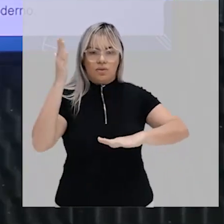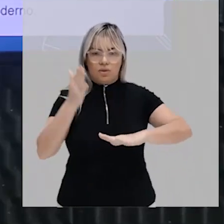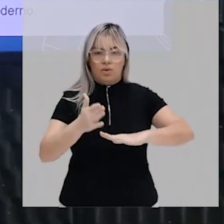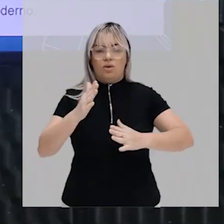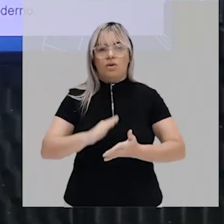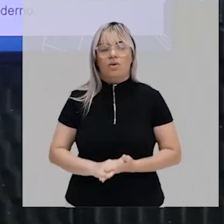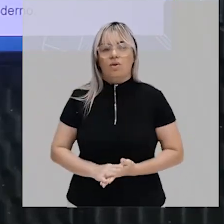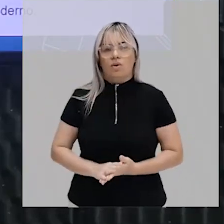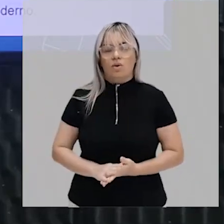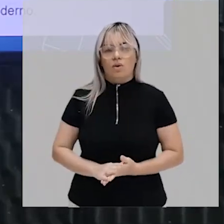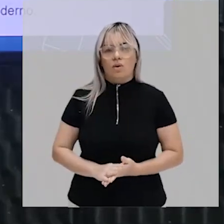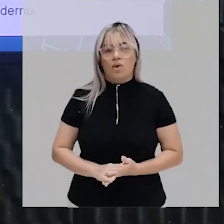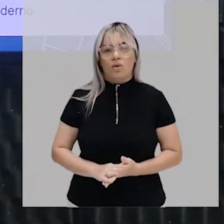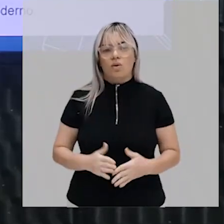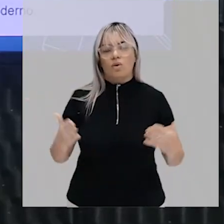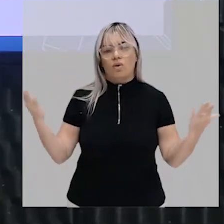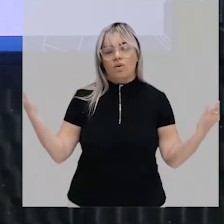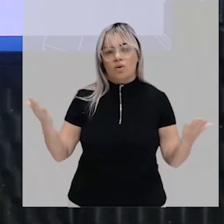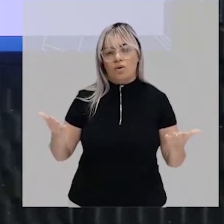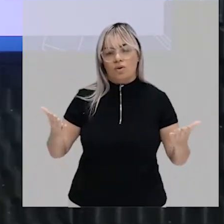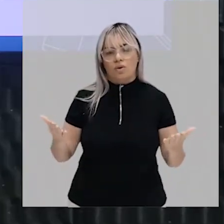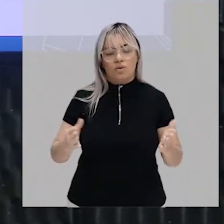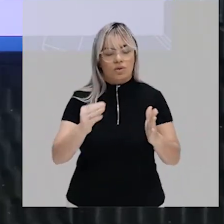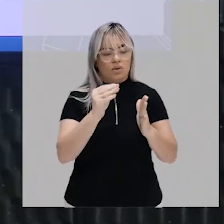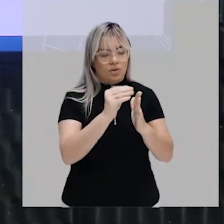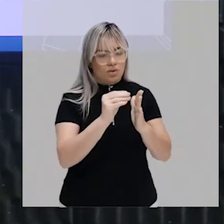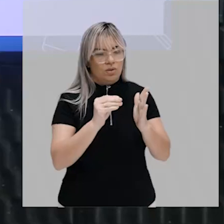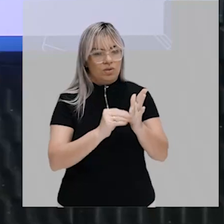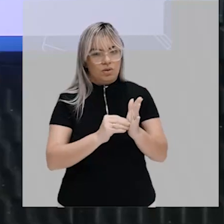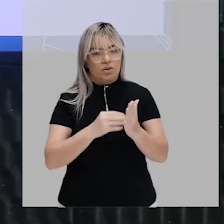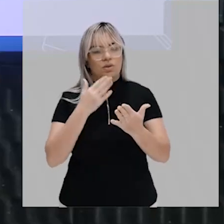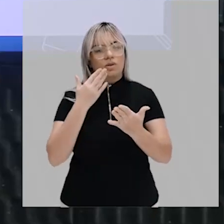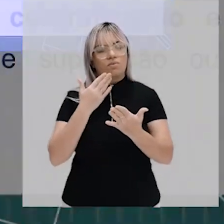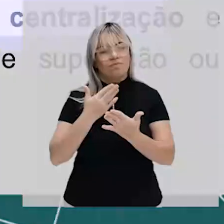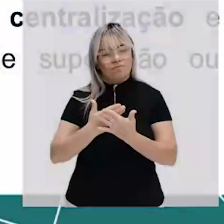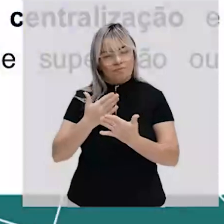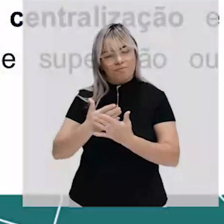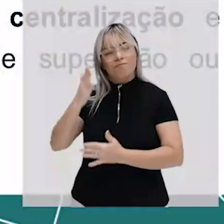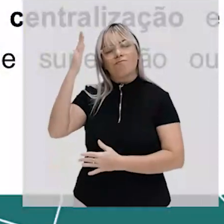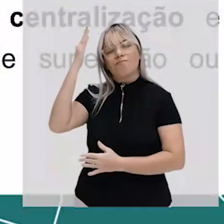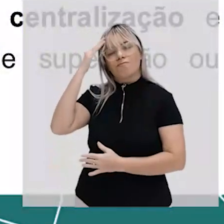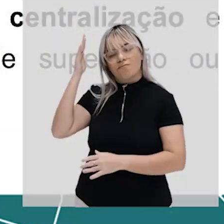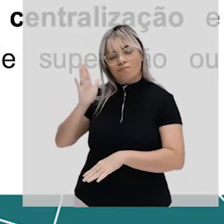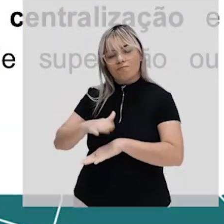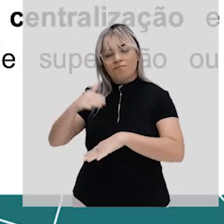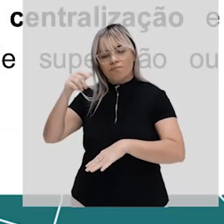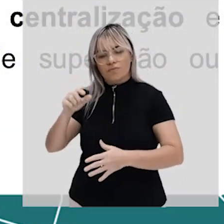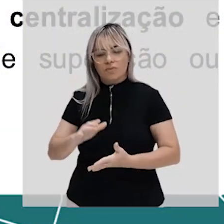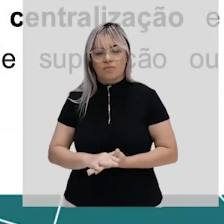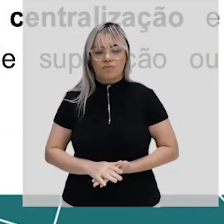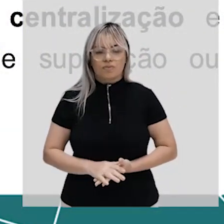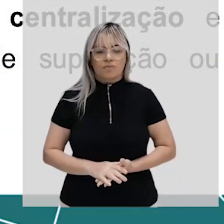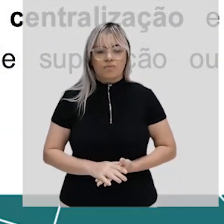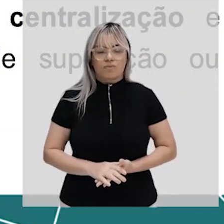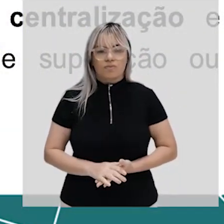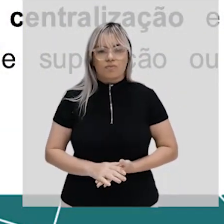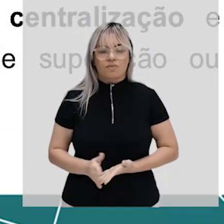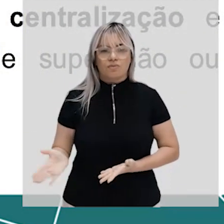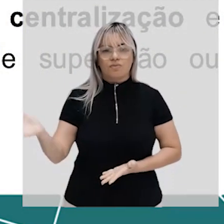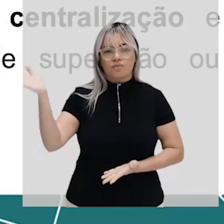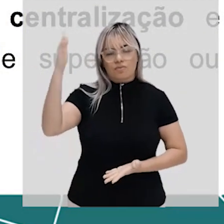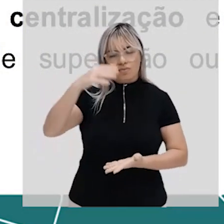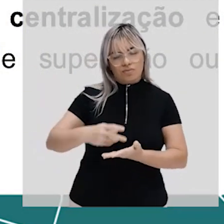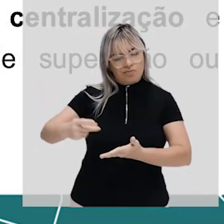a entender mas vamos passear primeiro pela Antiguidade vamos voltar no tempo para entender a